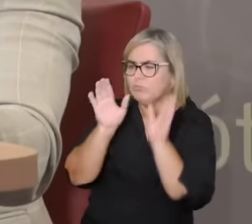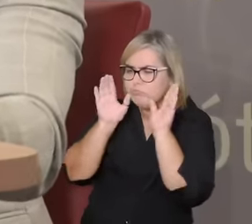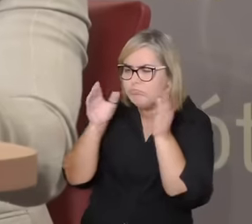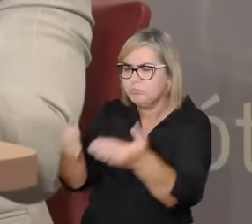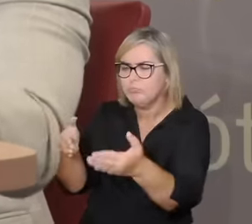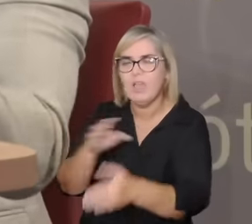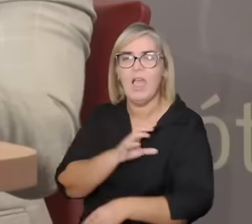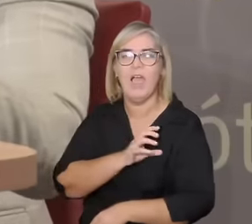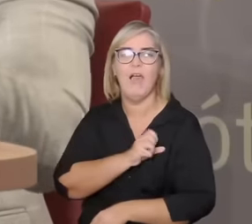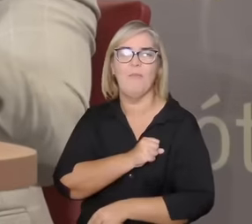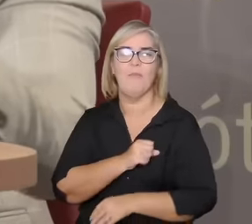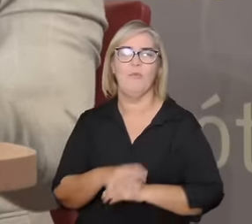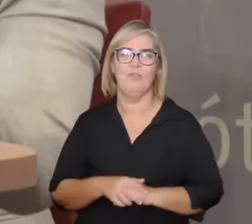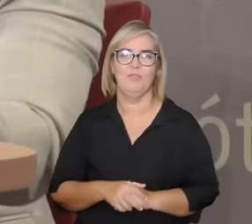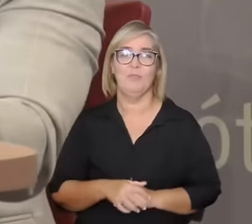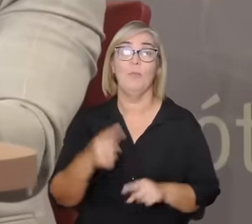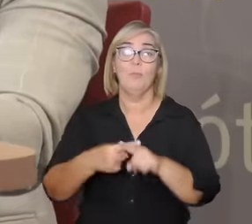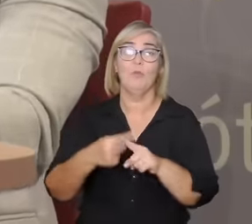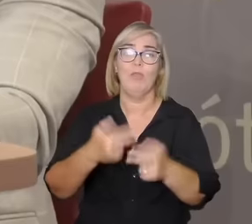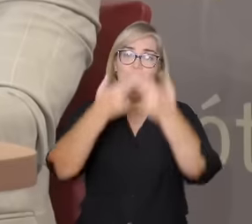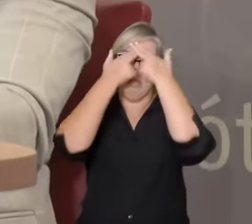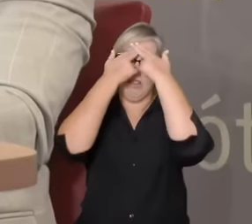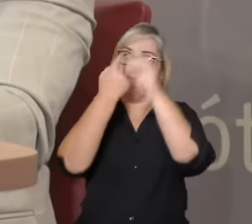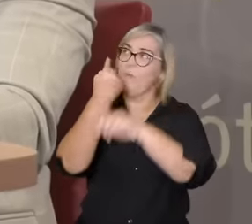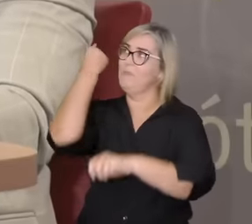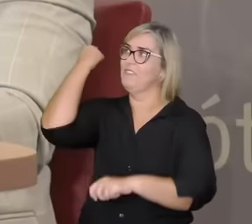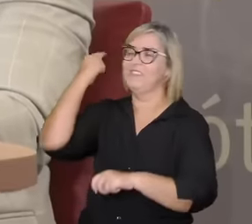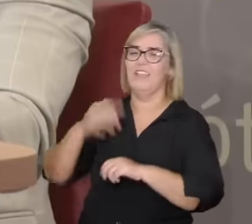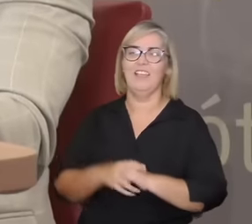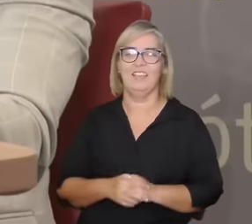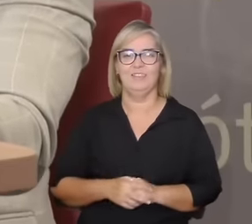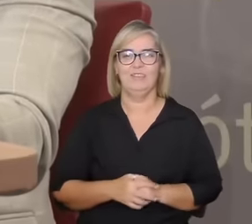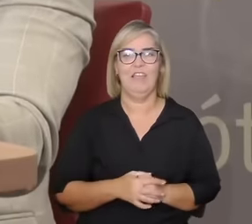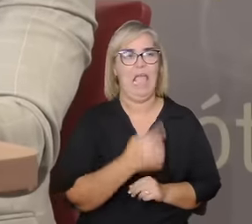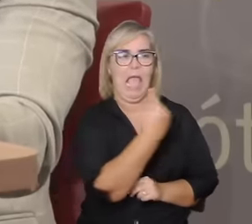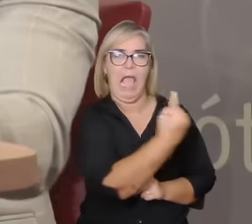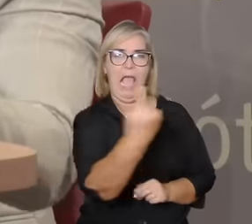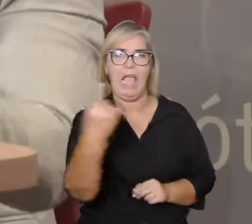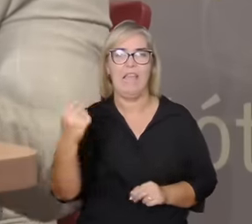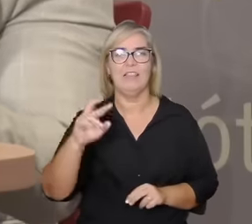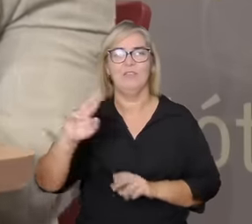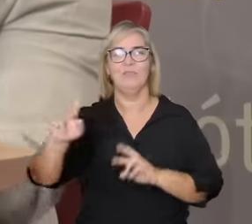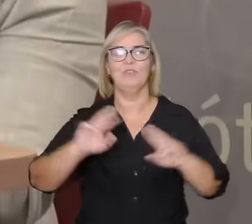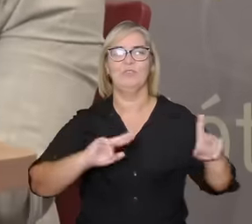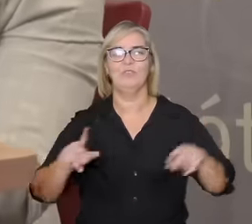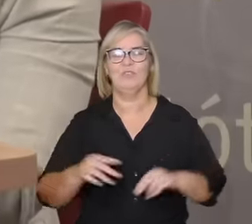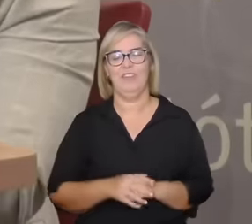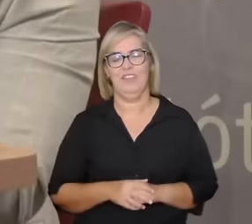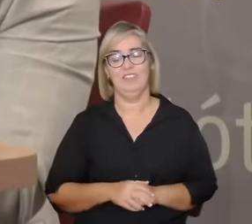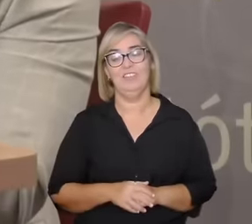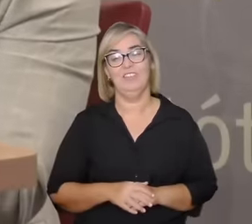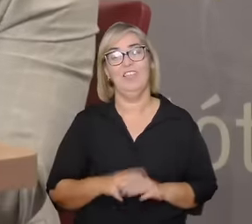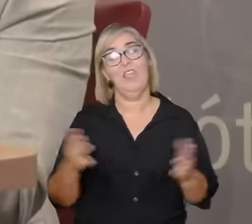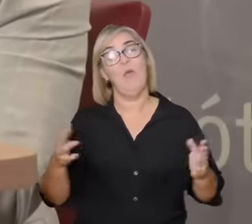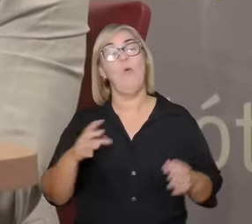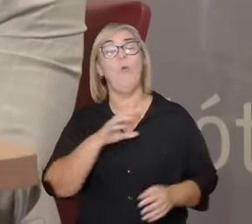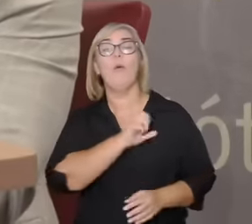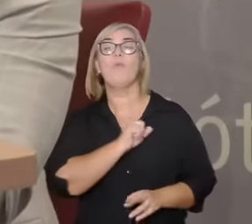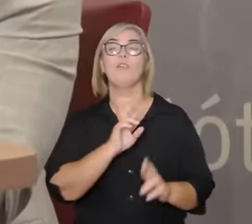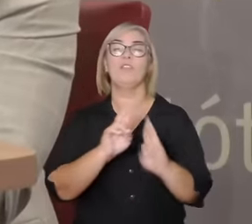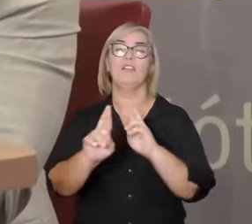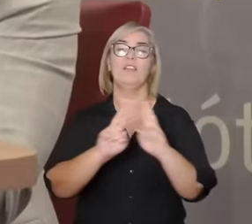então em cada circunstância vai ser uma diferente um amor é da ordem da relação é por isso